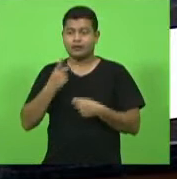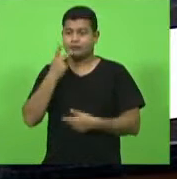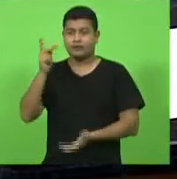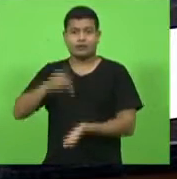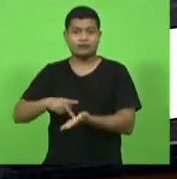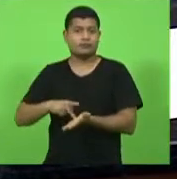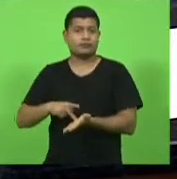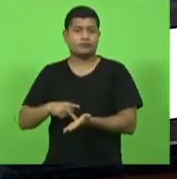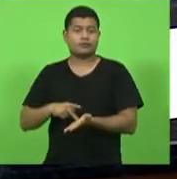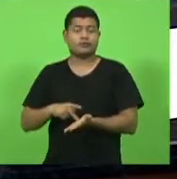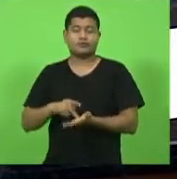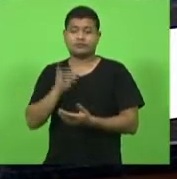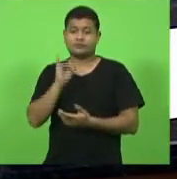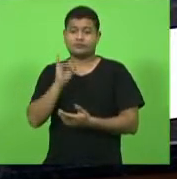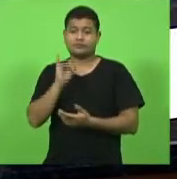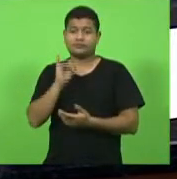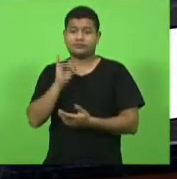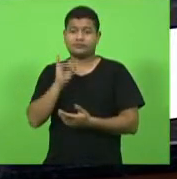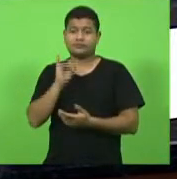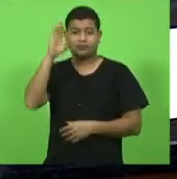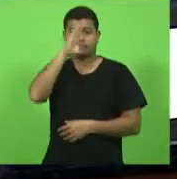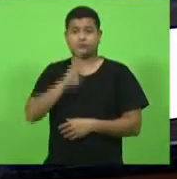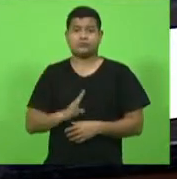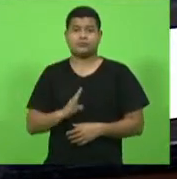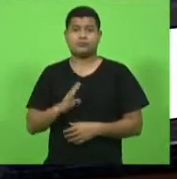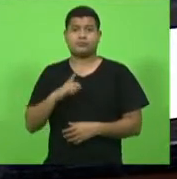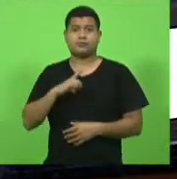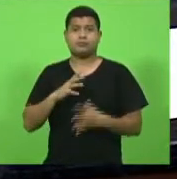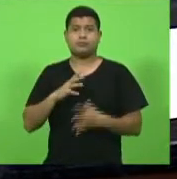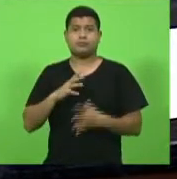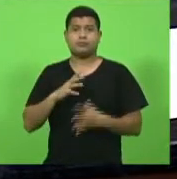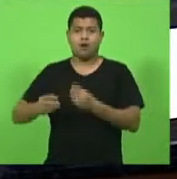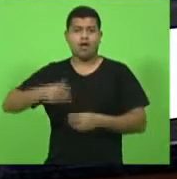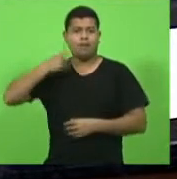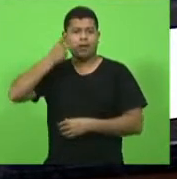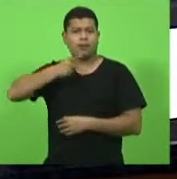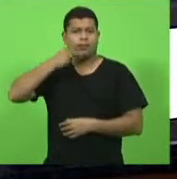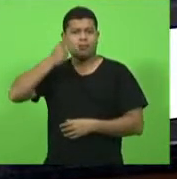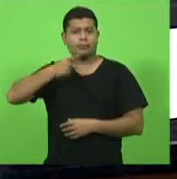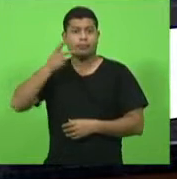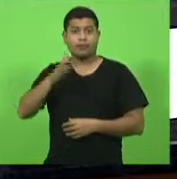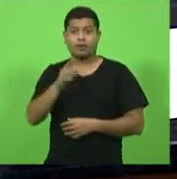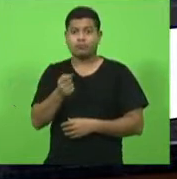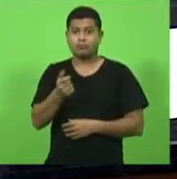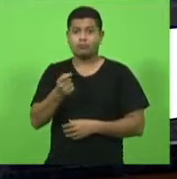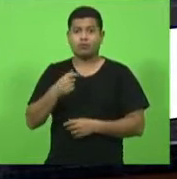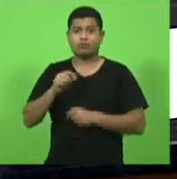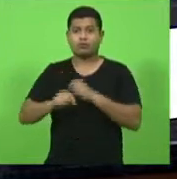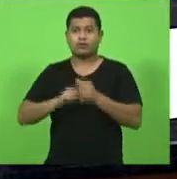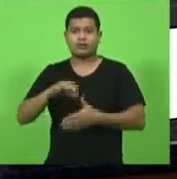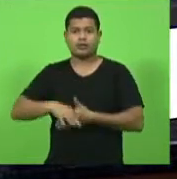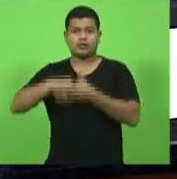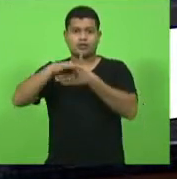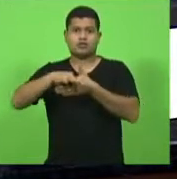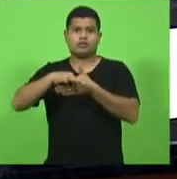infelizmente o Brasil tem muita gente falando mas pouca gente liderando e nós precisamos falar a